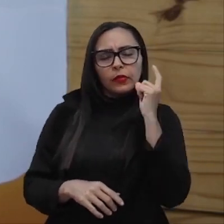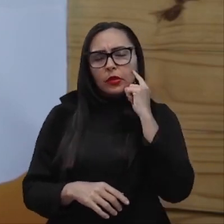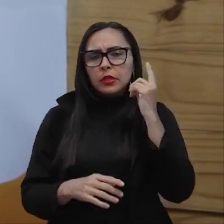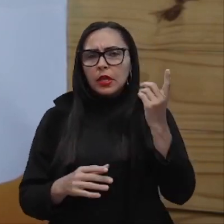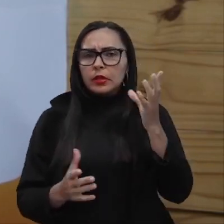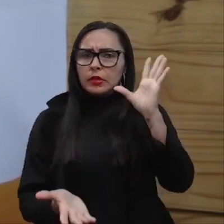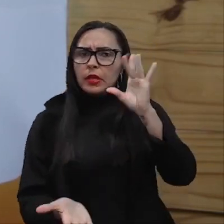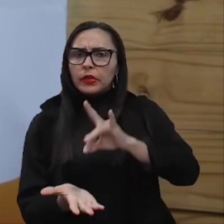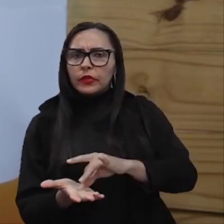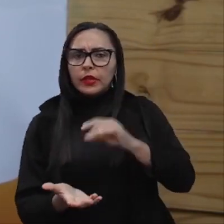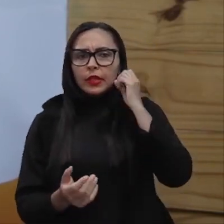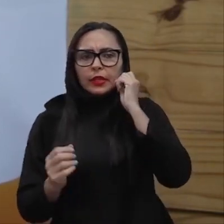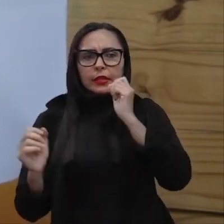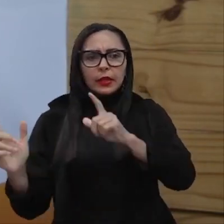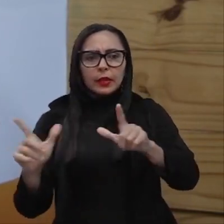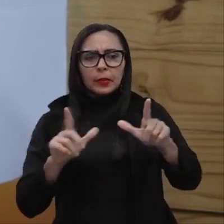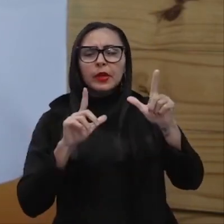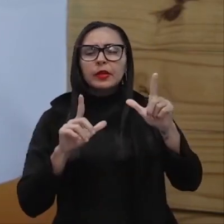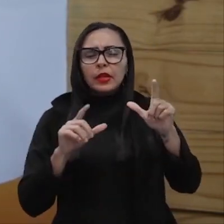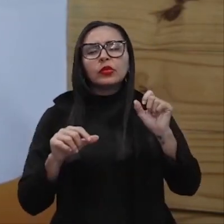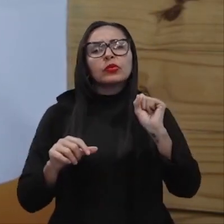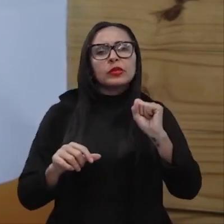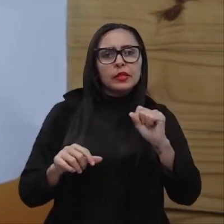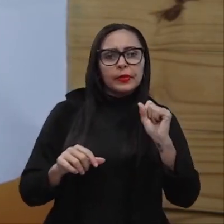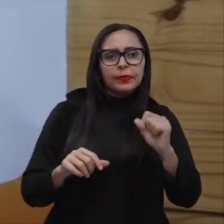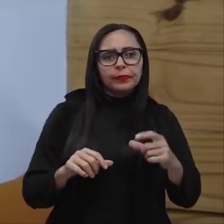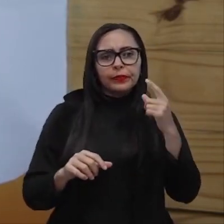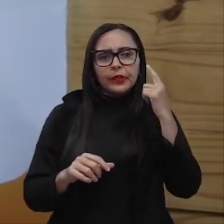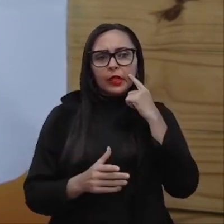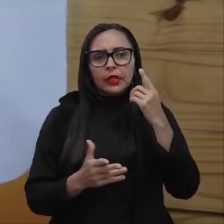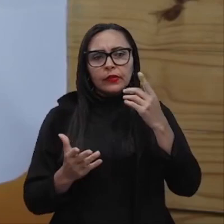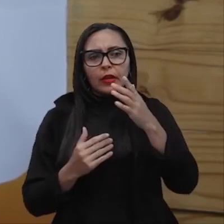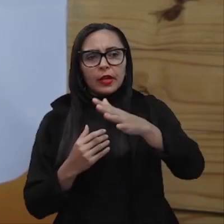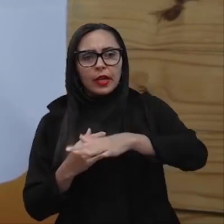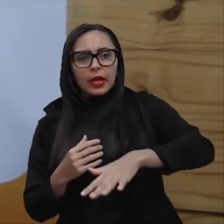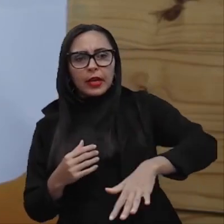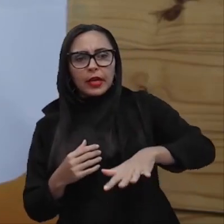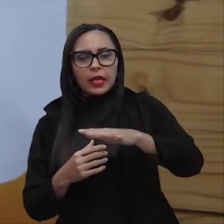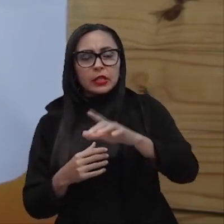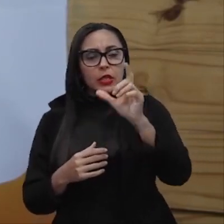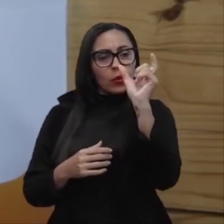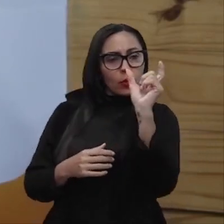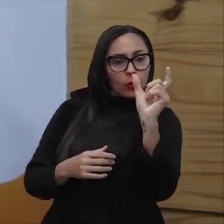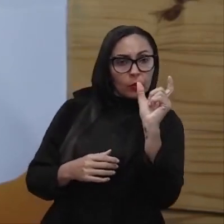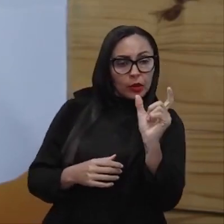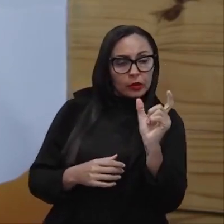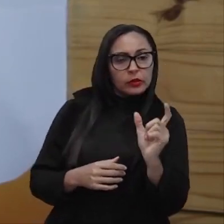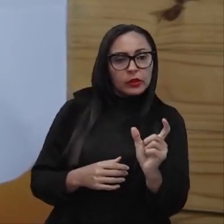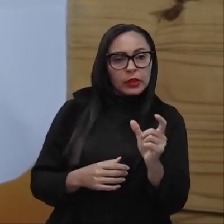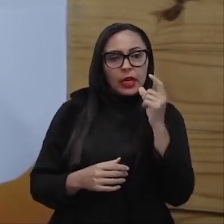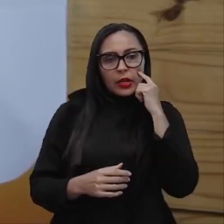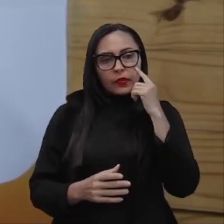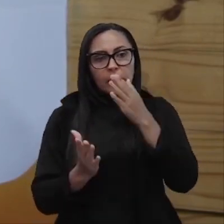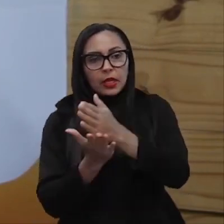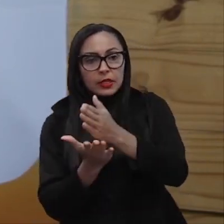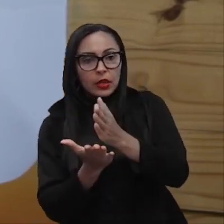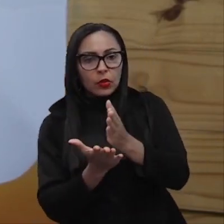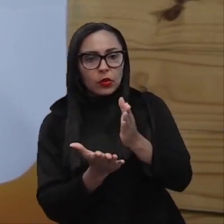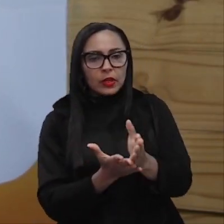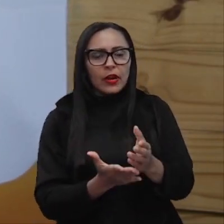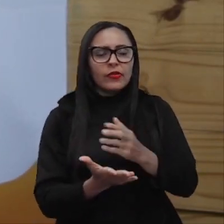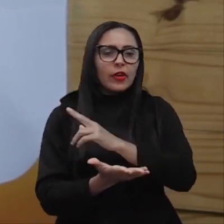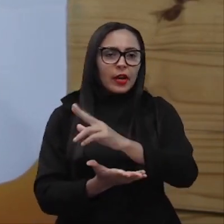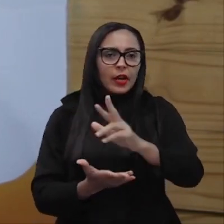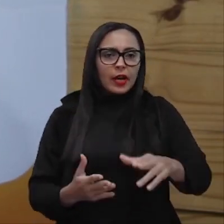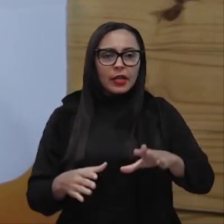.py Onde ele vai Esse comandozinho Esse arquivo É que vai executar muita coisa De sobre-instalação do pacote